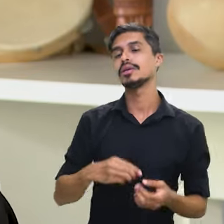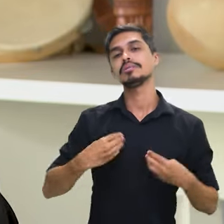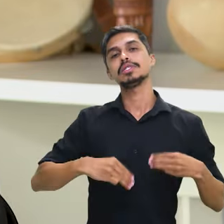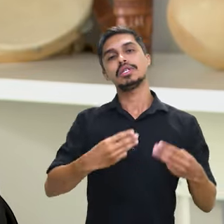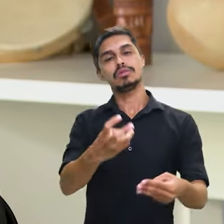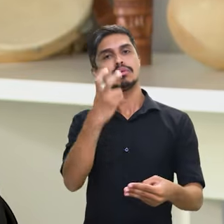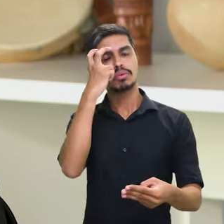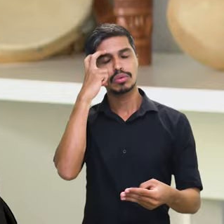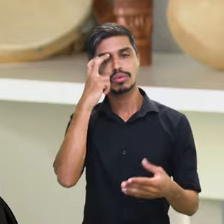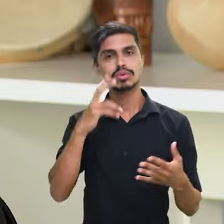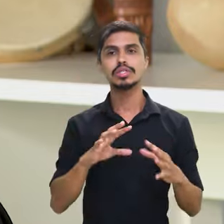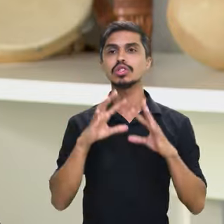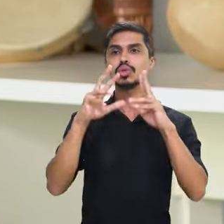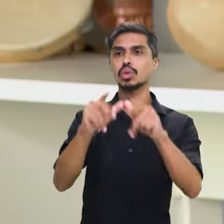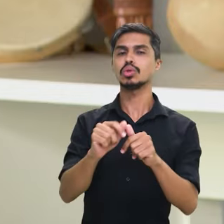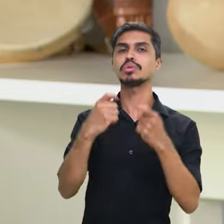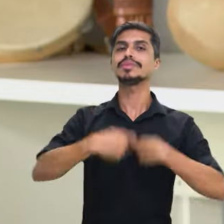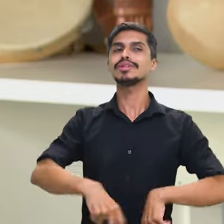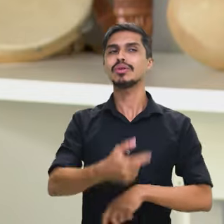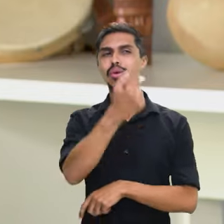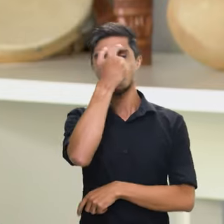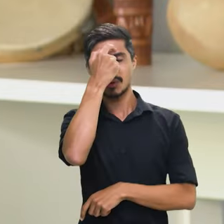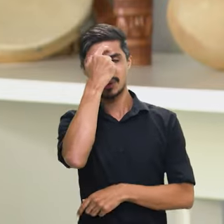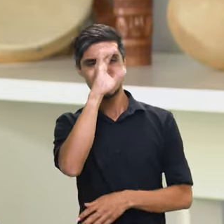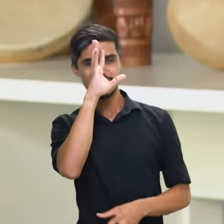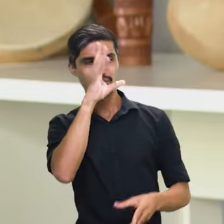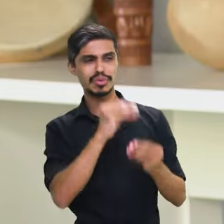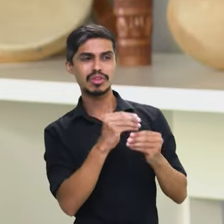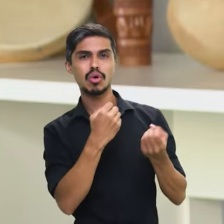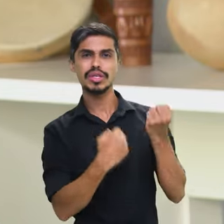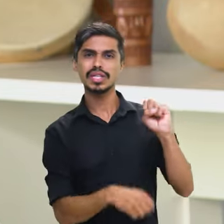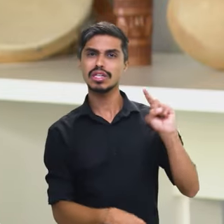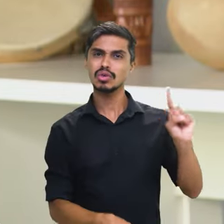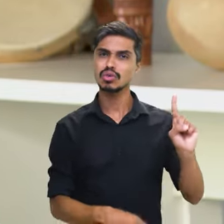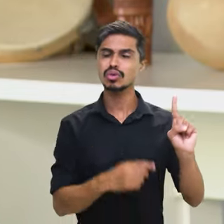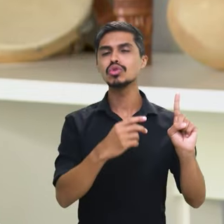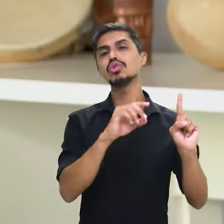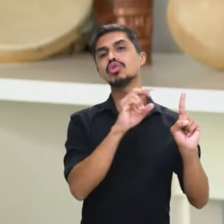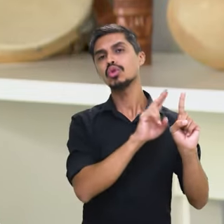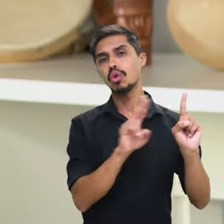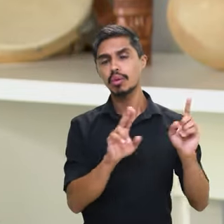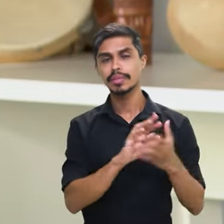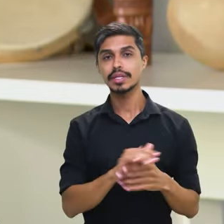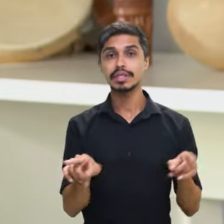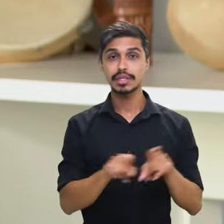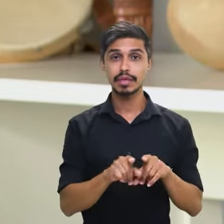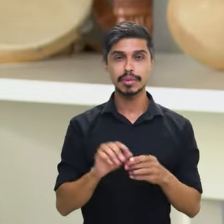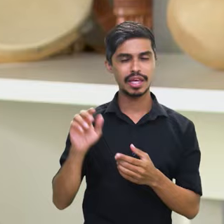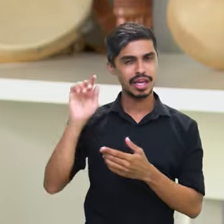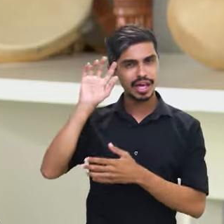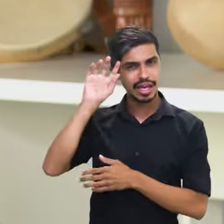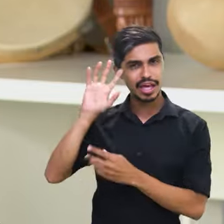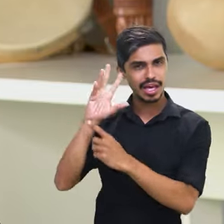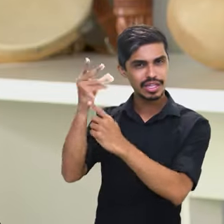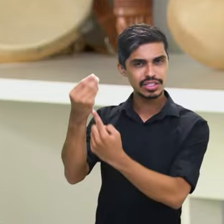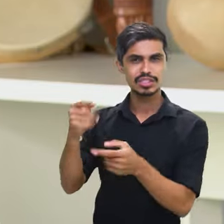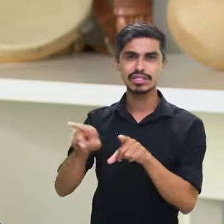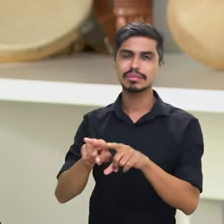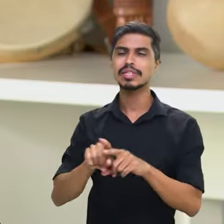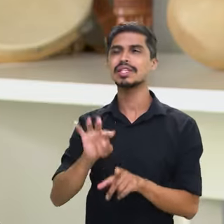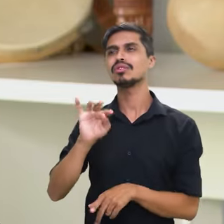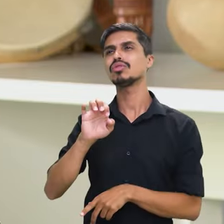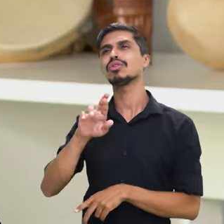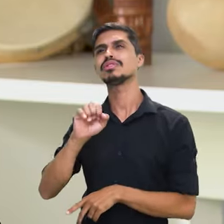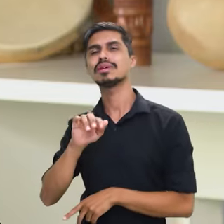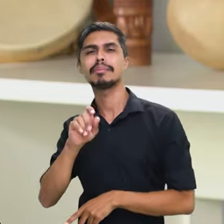e para todo o governo compreender essa dimensão de 81 nomes. Além dos artistas, tem também André Reboso, Teodoro